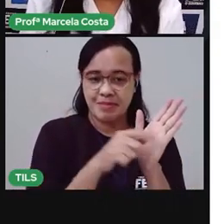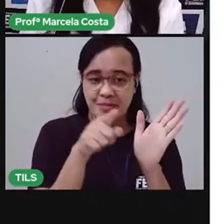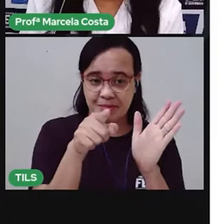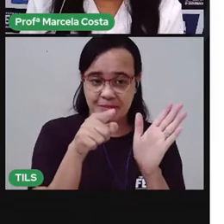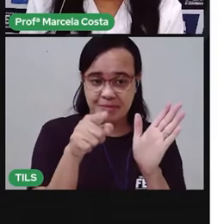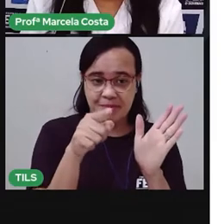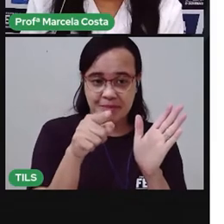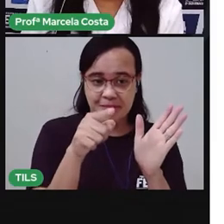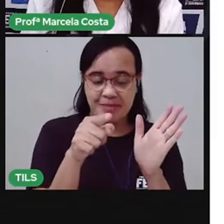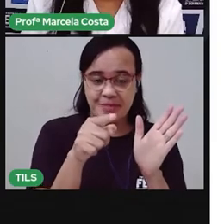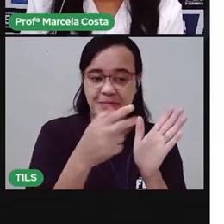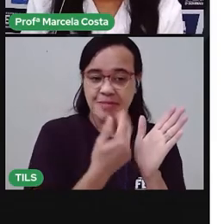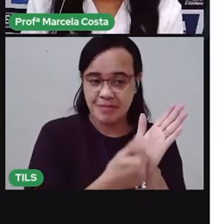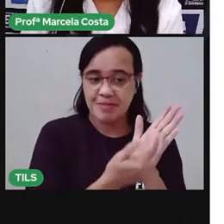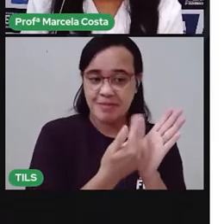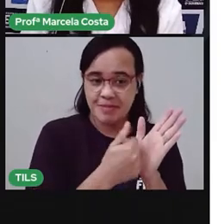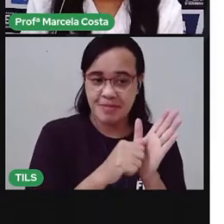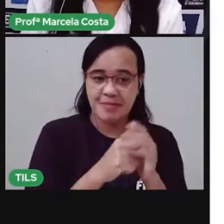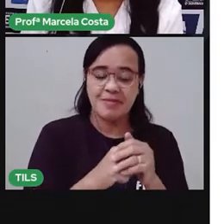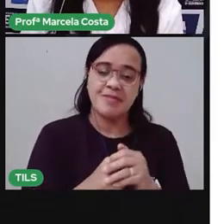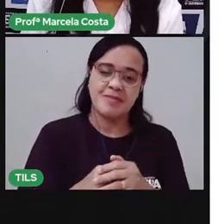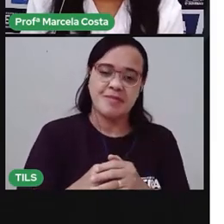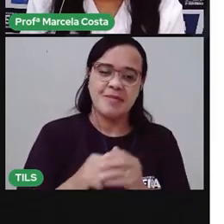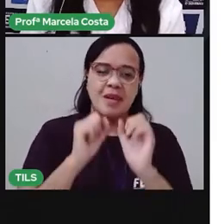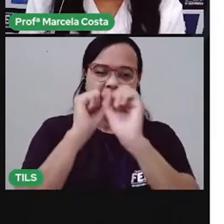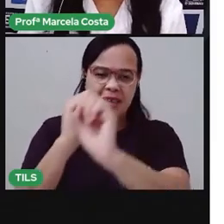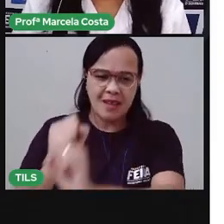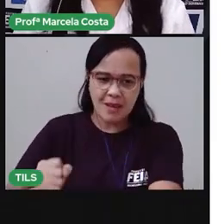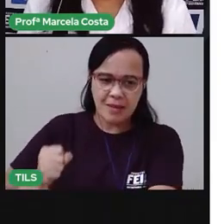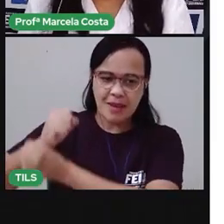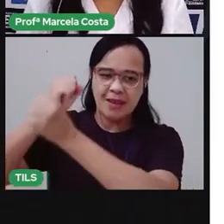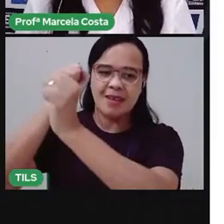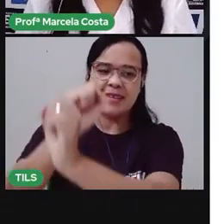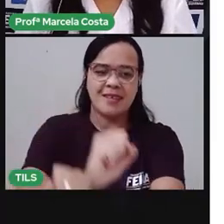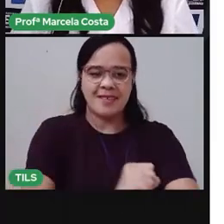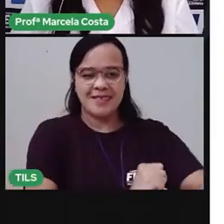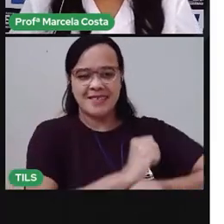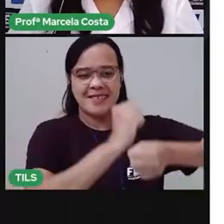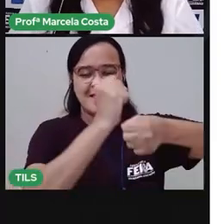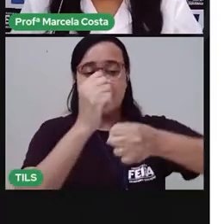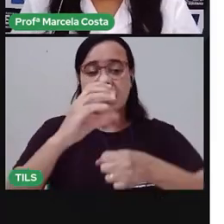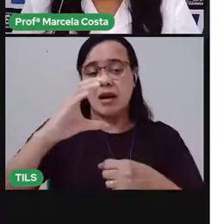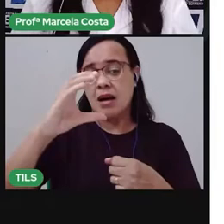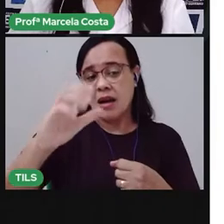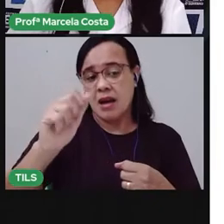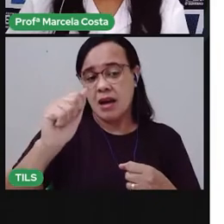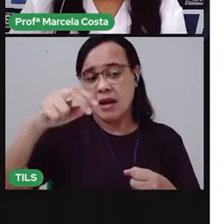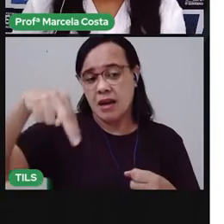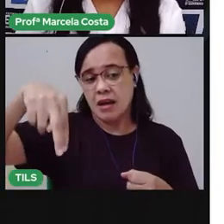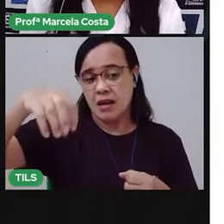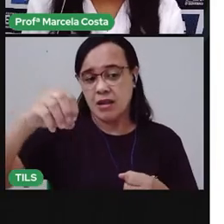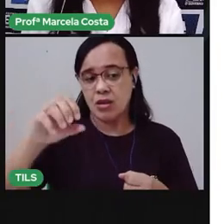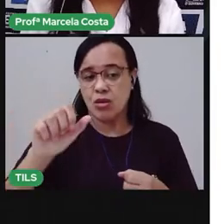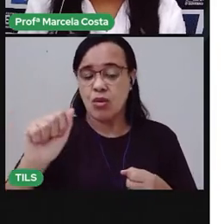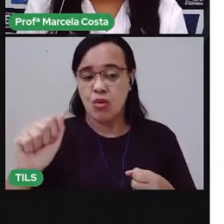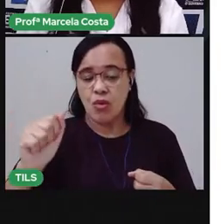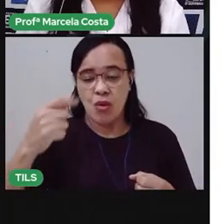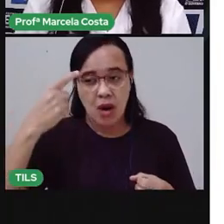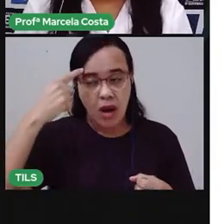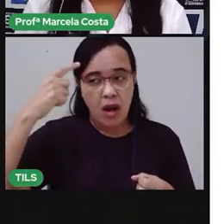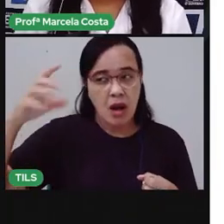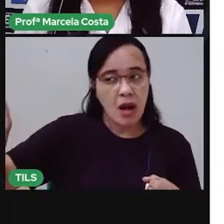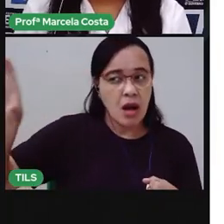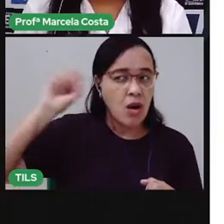Olha essa imagem aqui. Canoa. Quando eu falo essa palavra, qual é o primeiro som que você escuta?